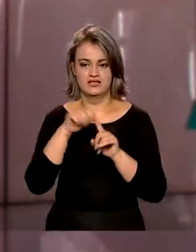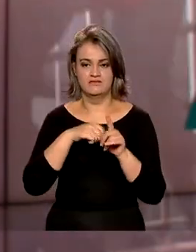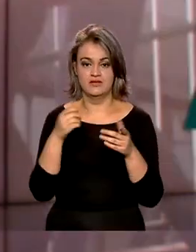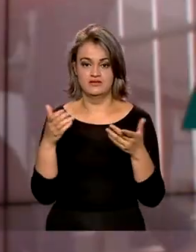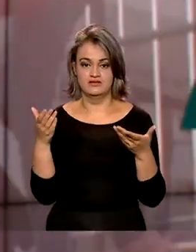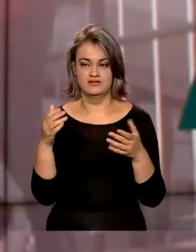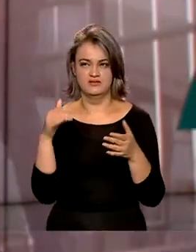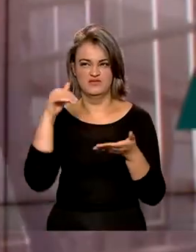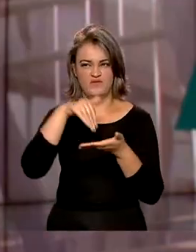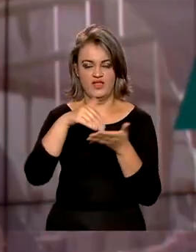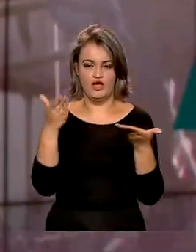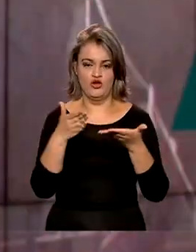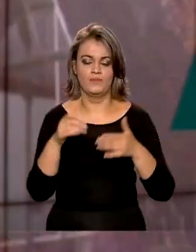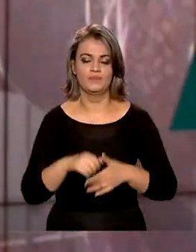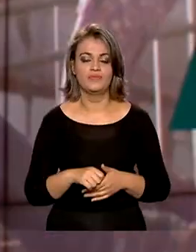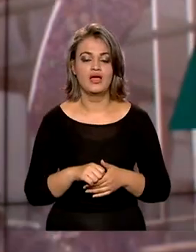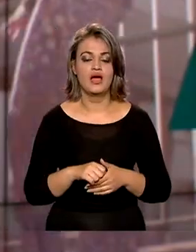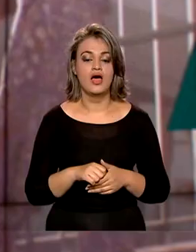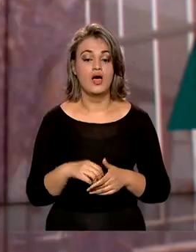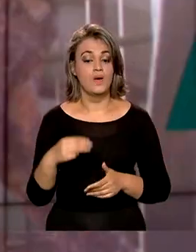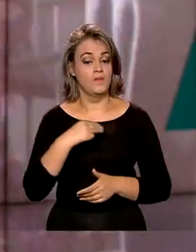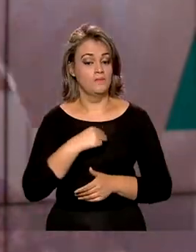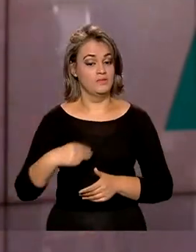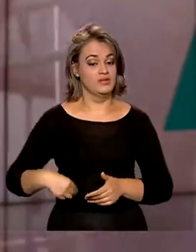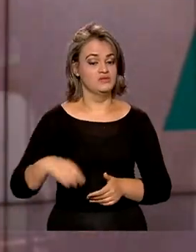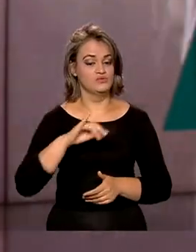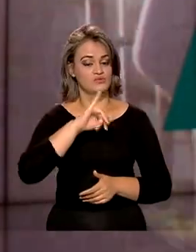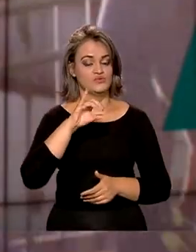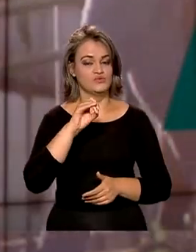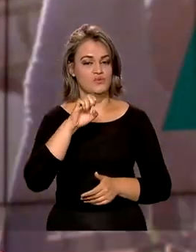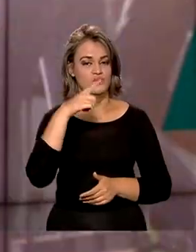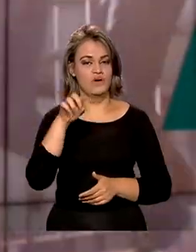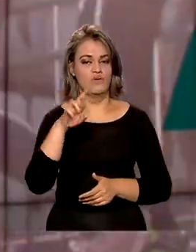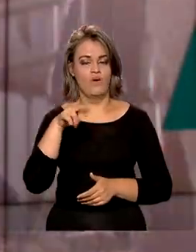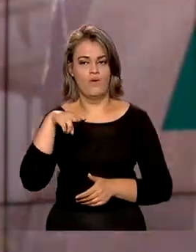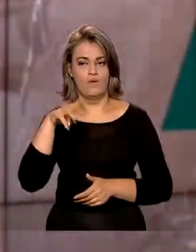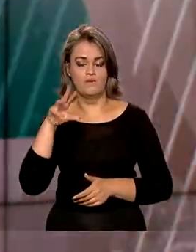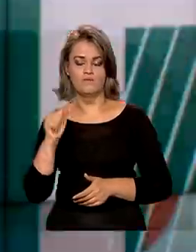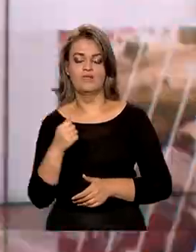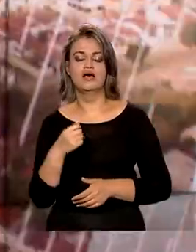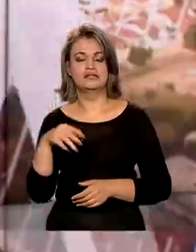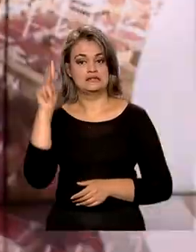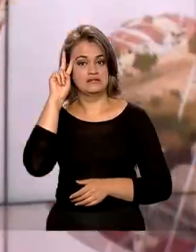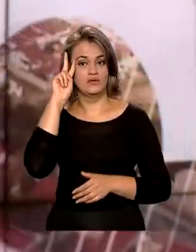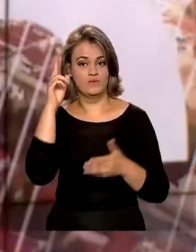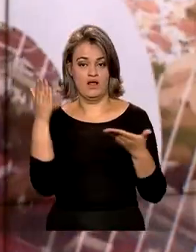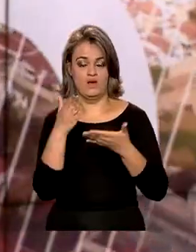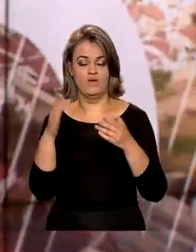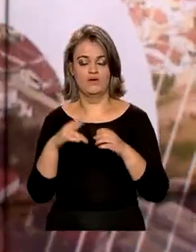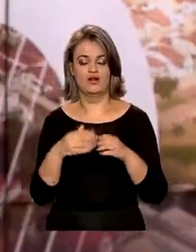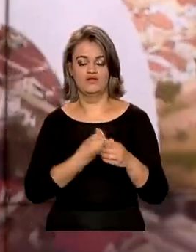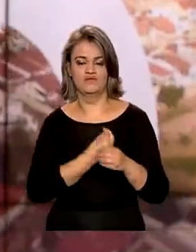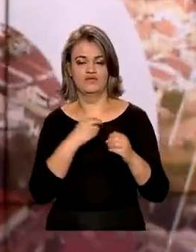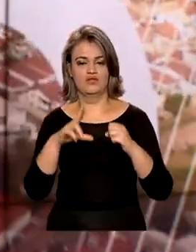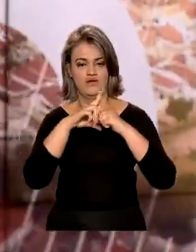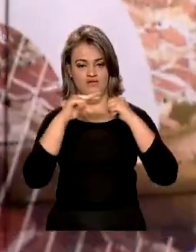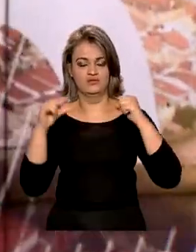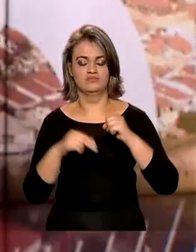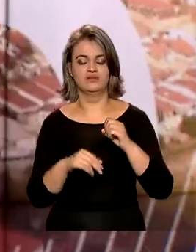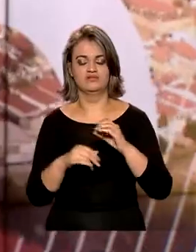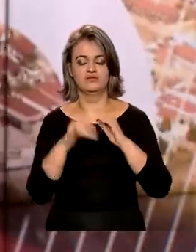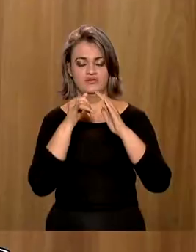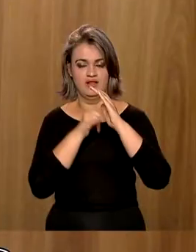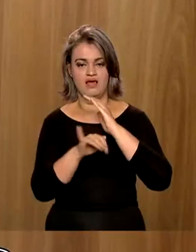ano. Quem comentou o assunto foi o ministro da Cidadania, João Roma, que participou nesta segunda-feira do programa A Voz do Brasil, aqui da